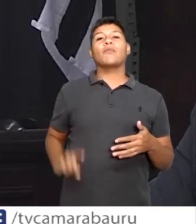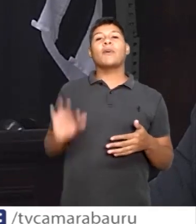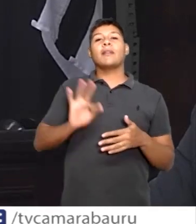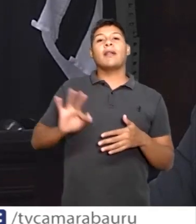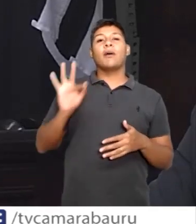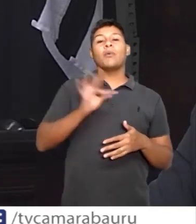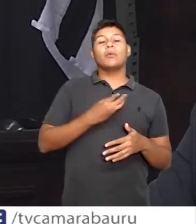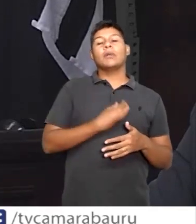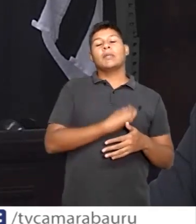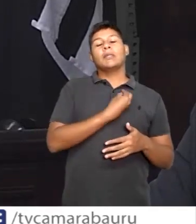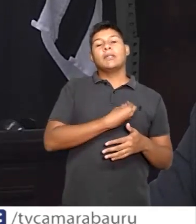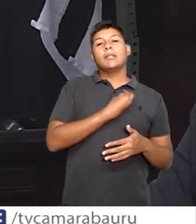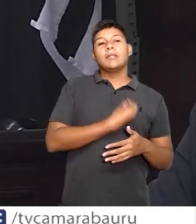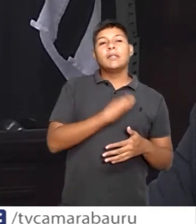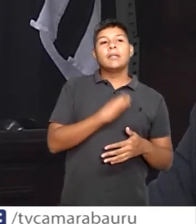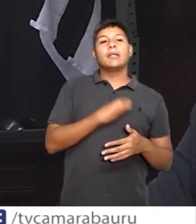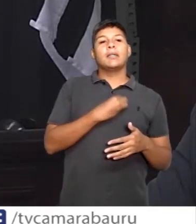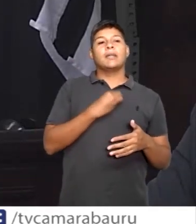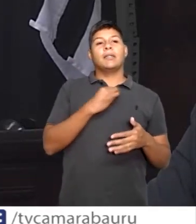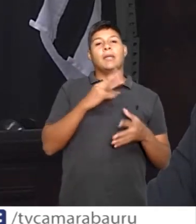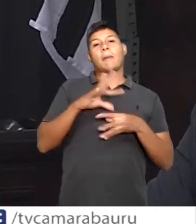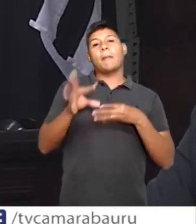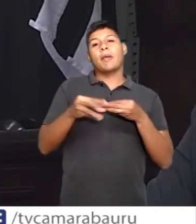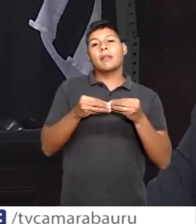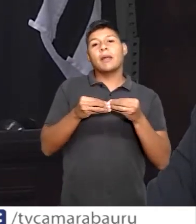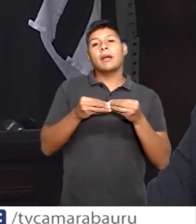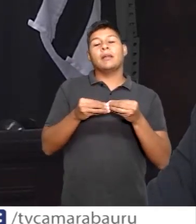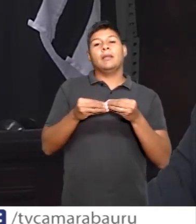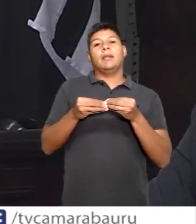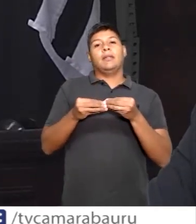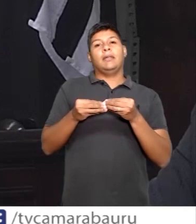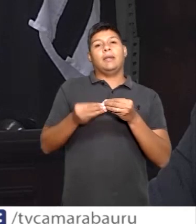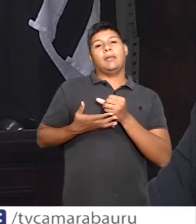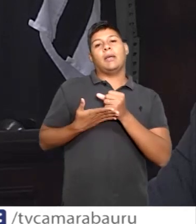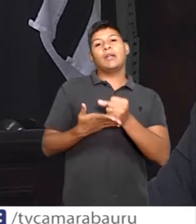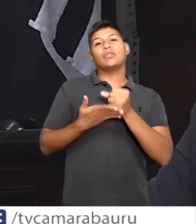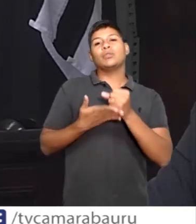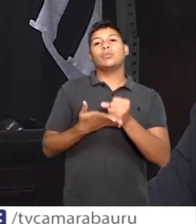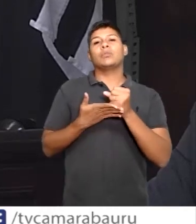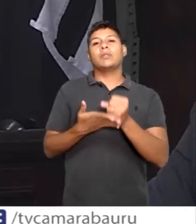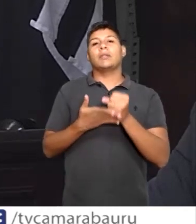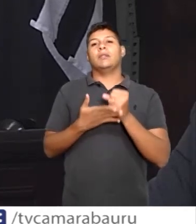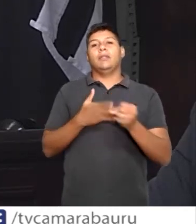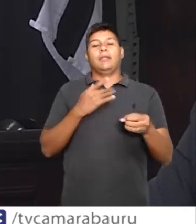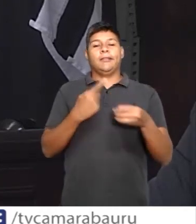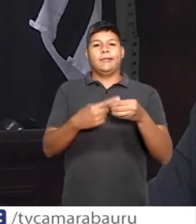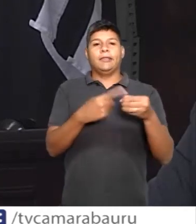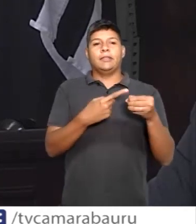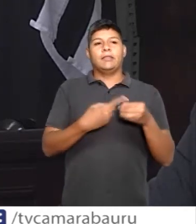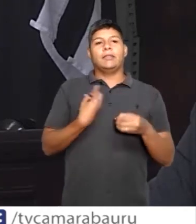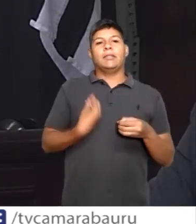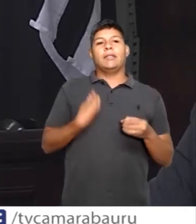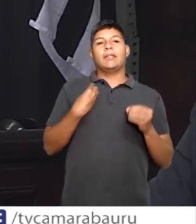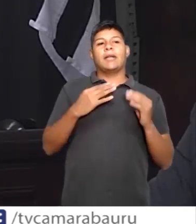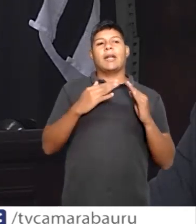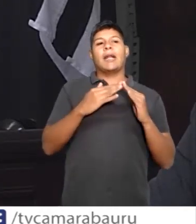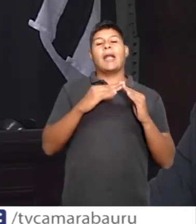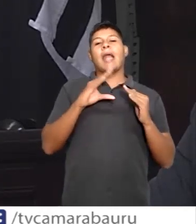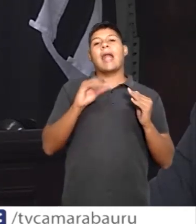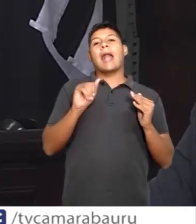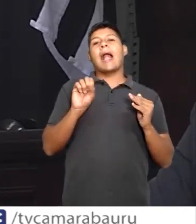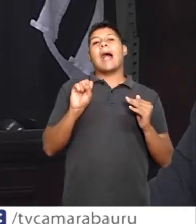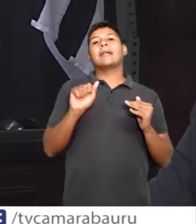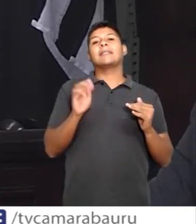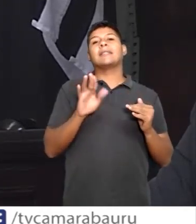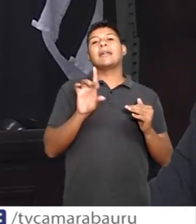Carlão do Gás, uma emenda para custeio da nossa entidade conveniada Casa do Garoto, que presta um